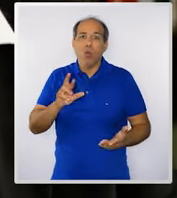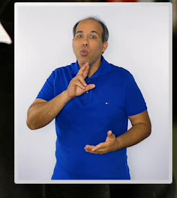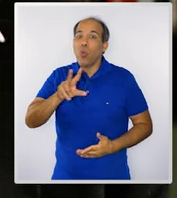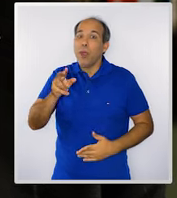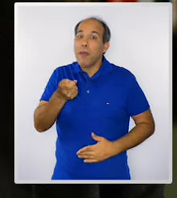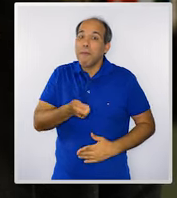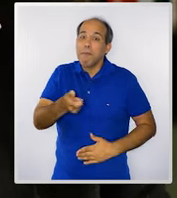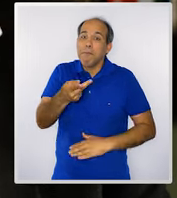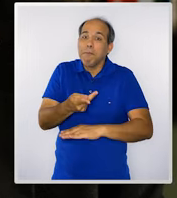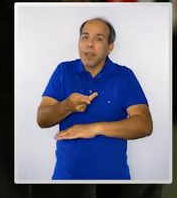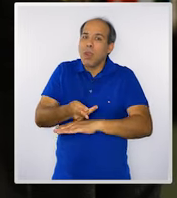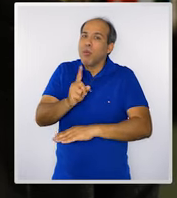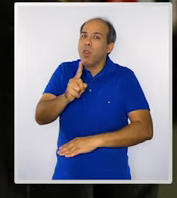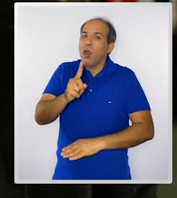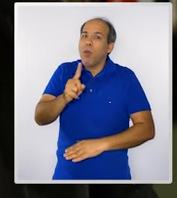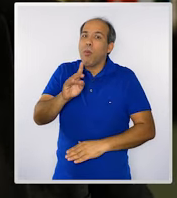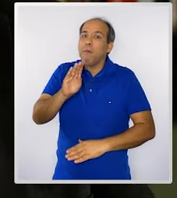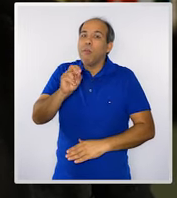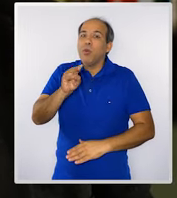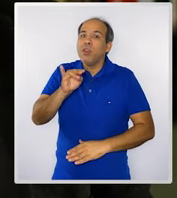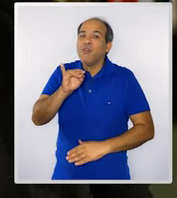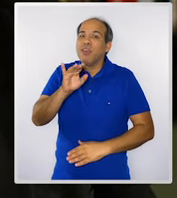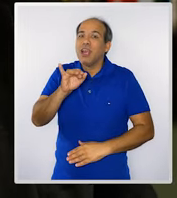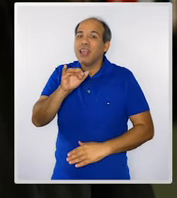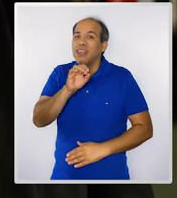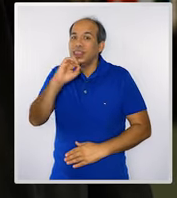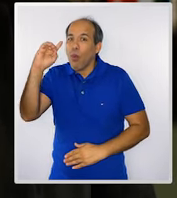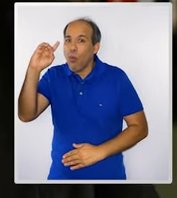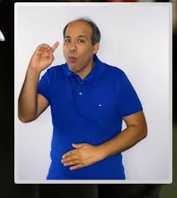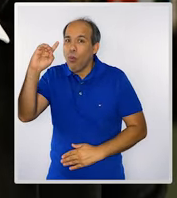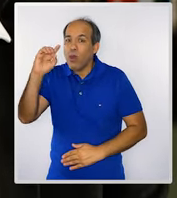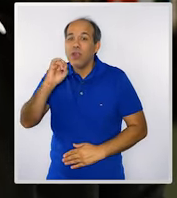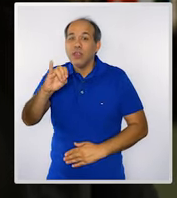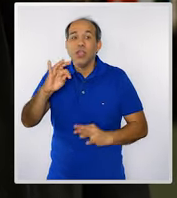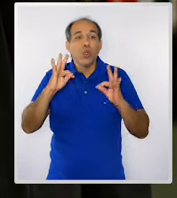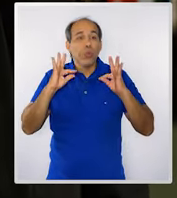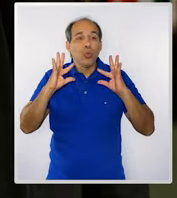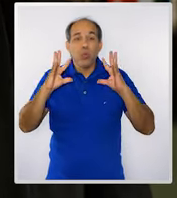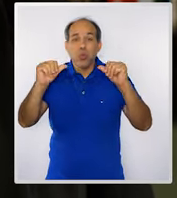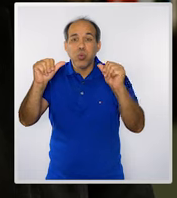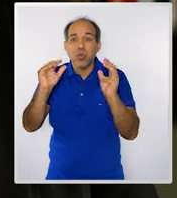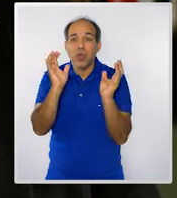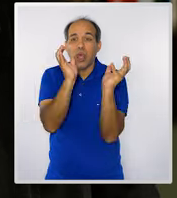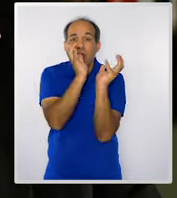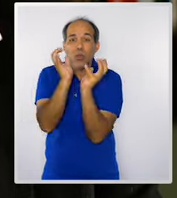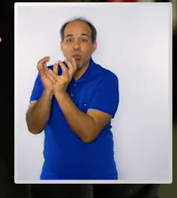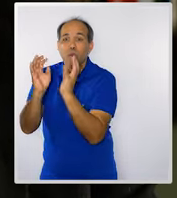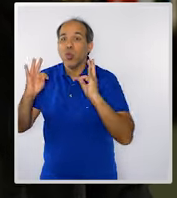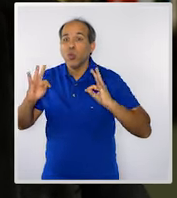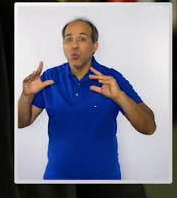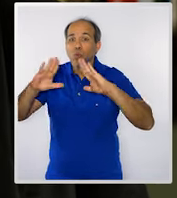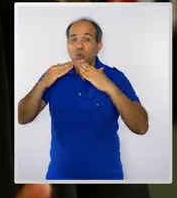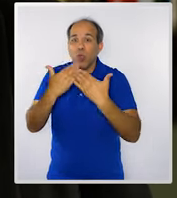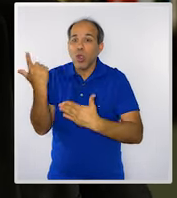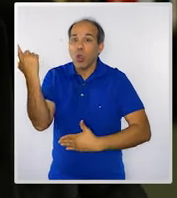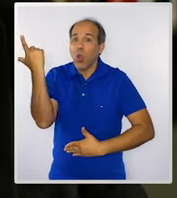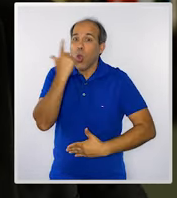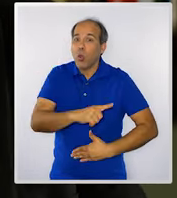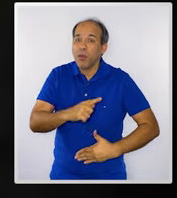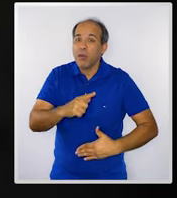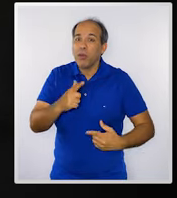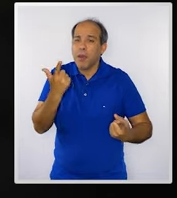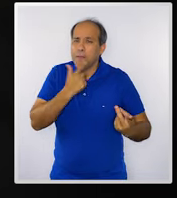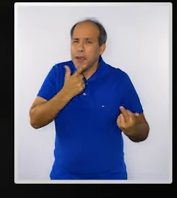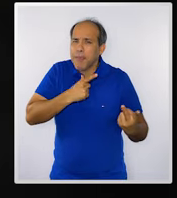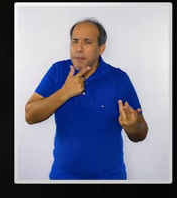não é premiação, é bonificação. Ou seja, se todas as turmas de todas as escolas atingirem as